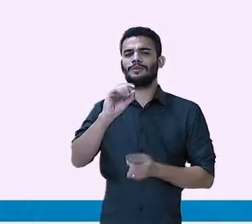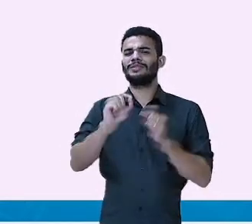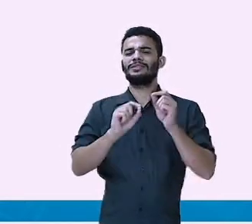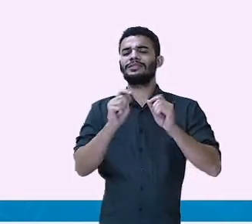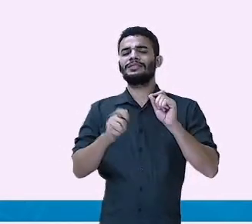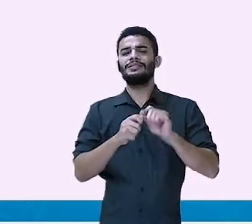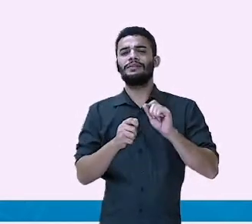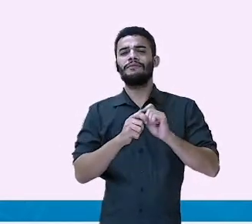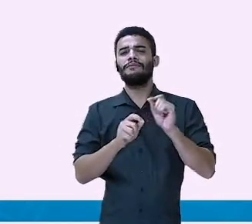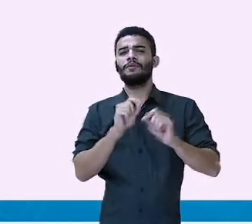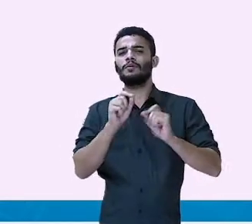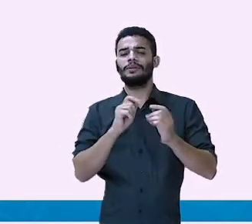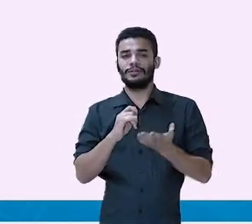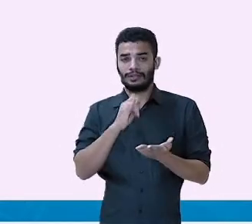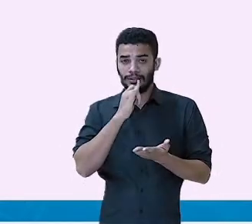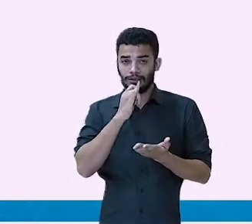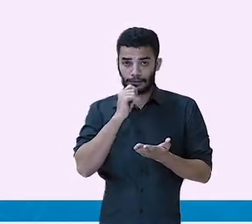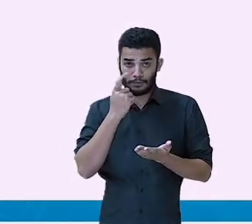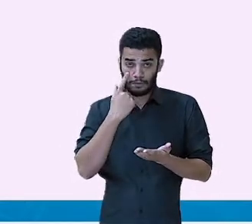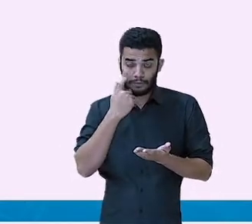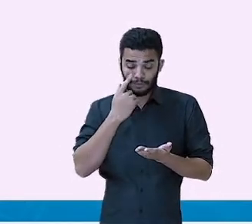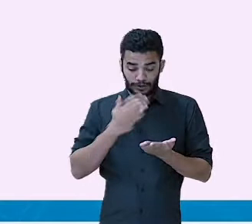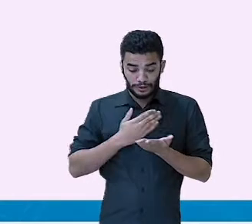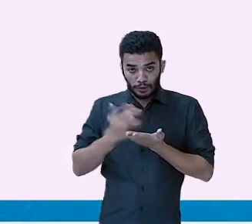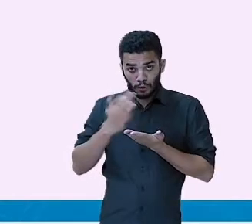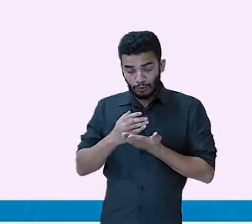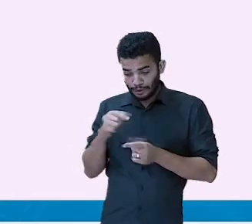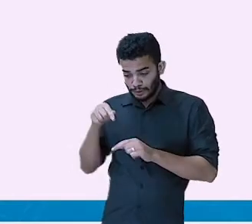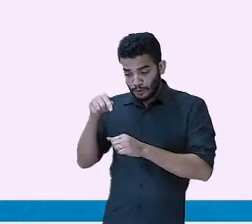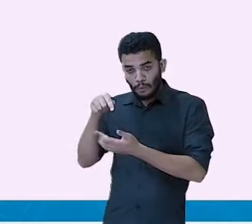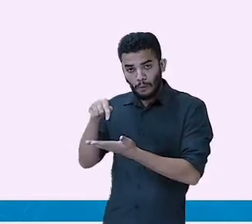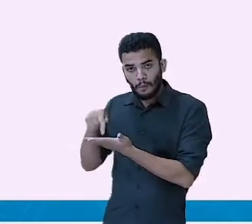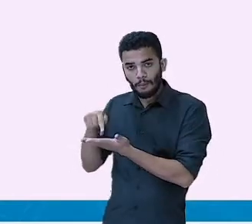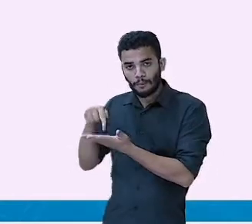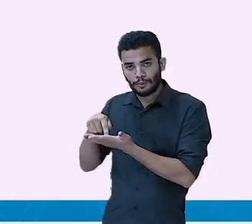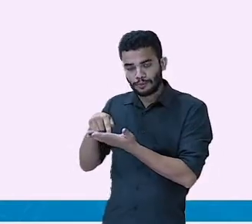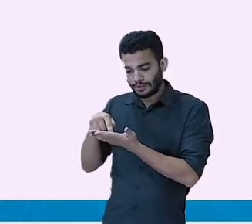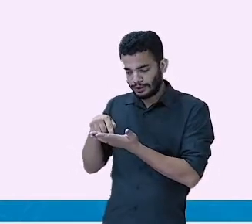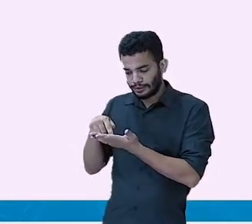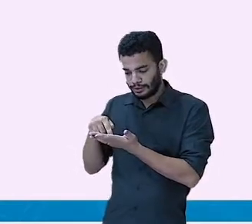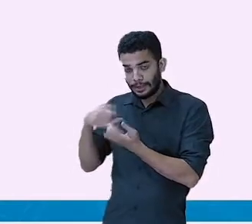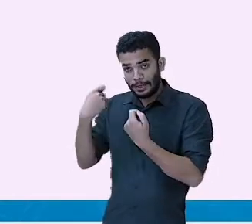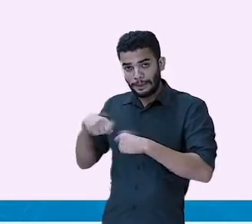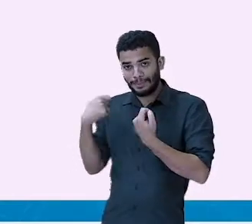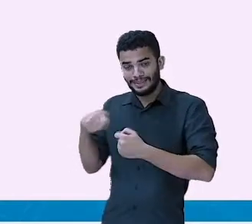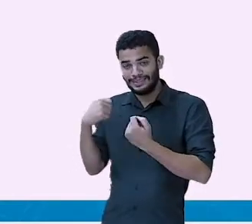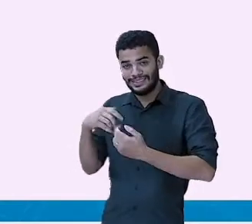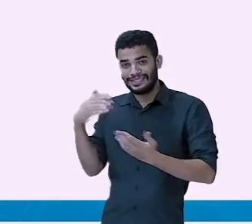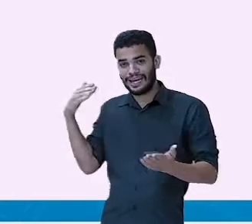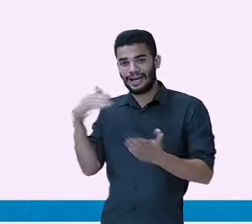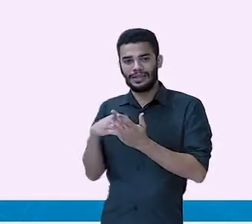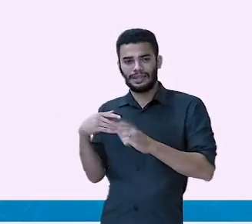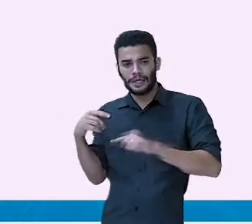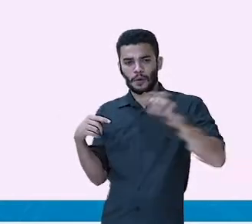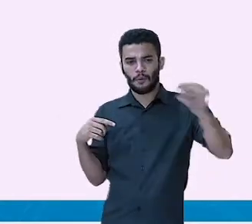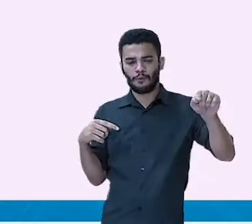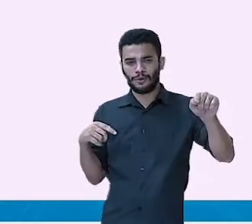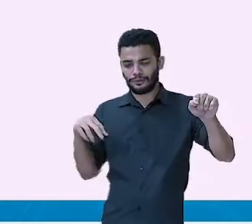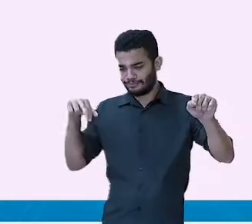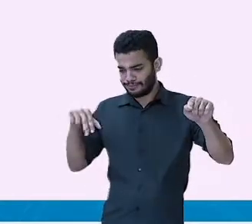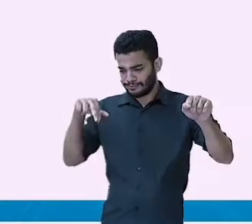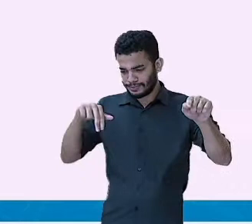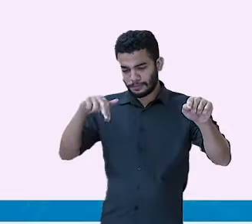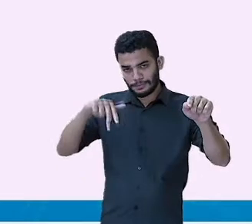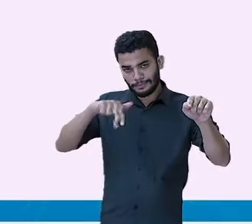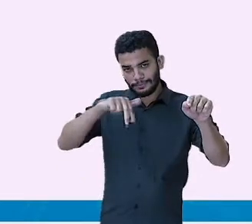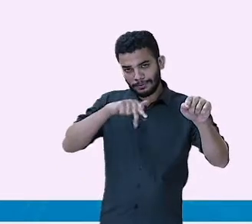iniciar o caminho de um ponto inicial com o objetivo de chegar ao ponto final. E, claro, fazendo